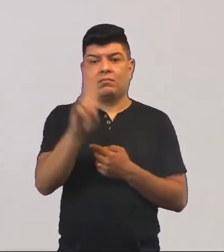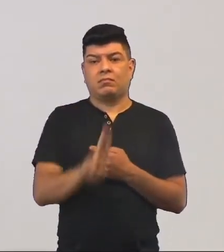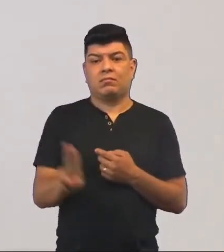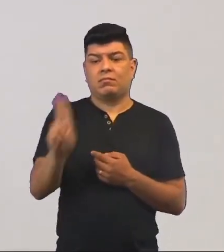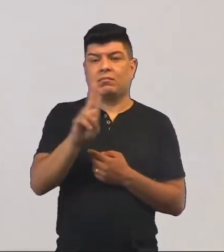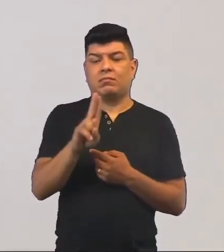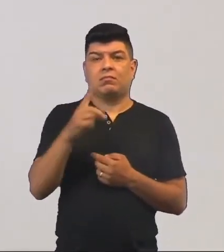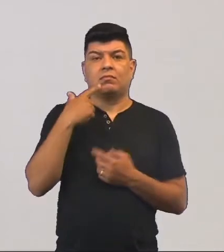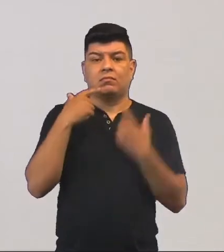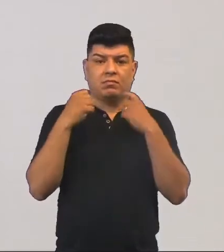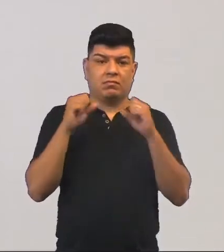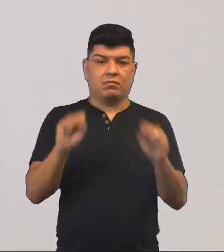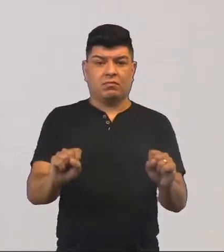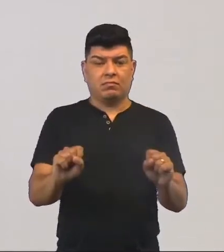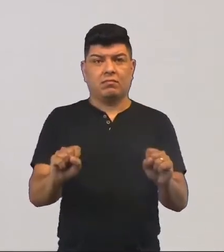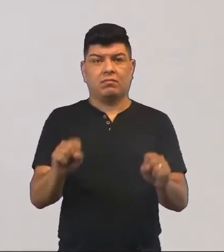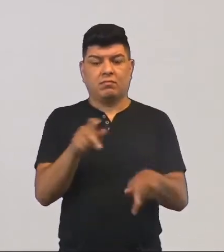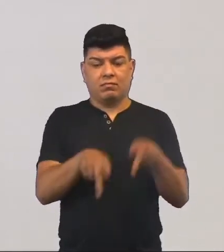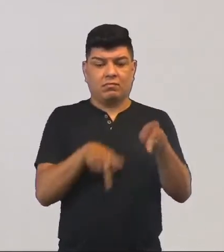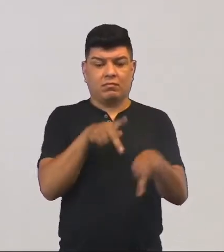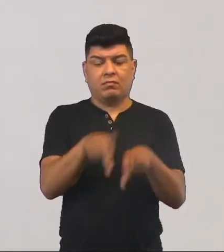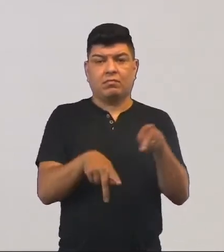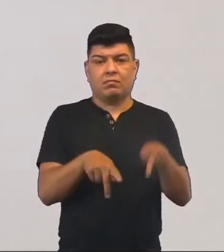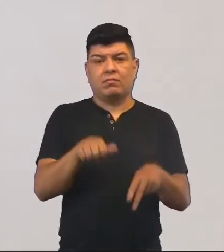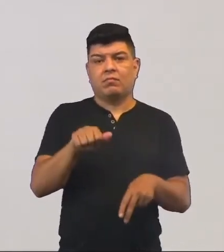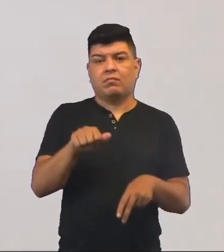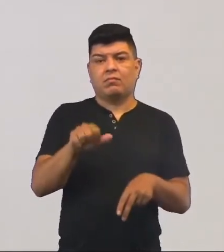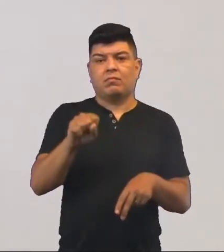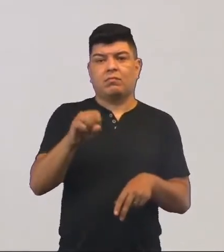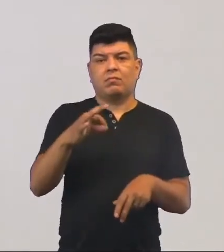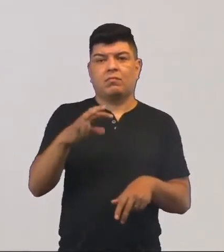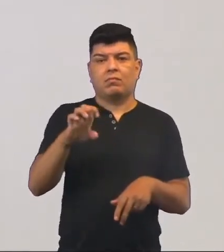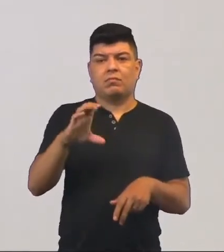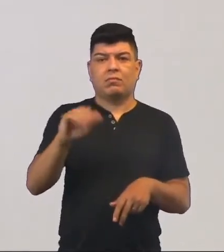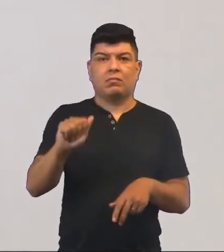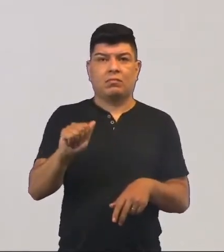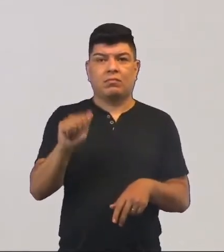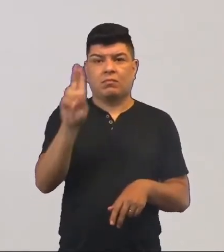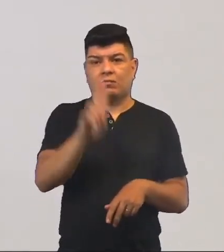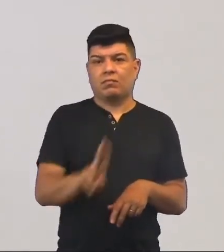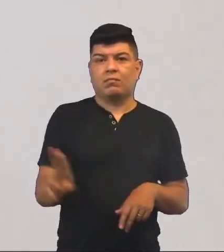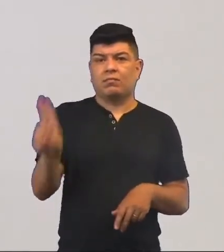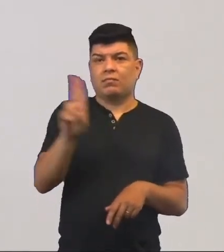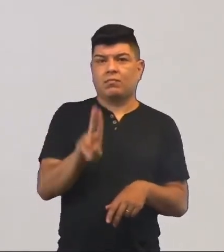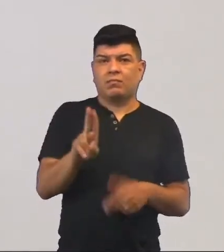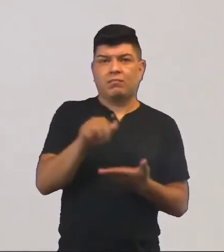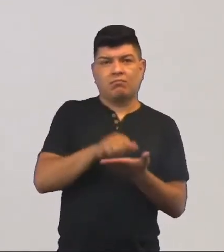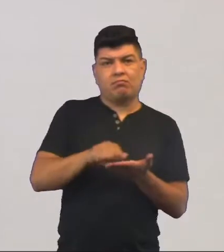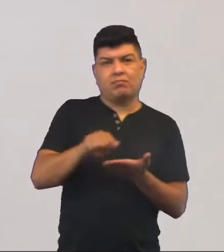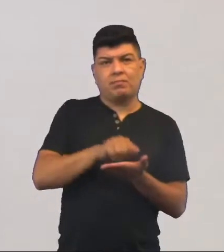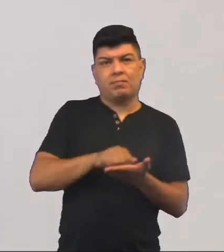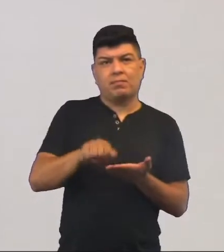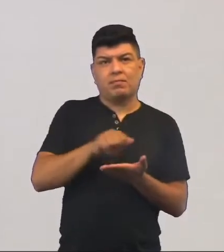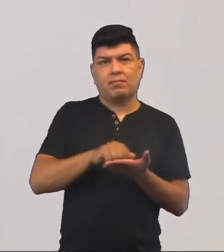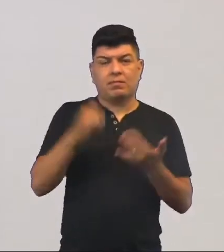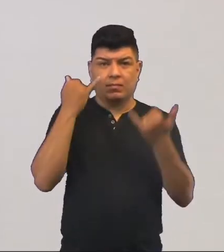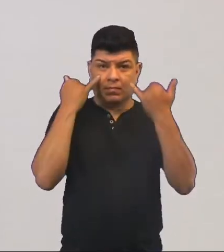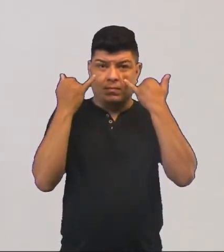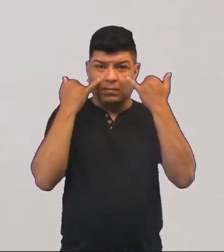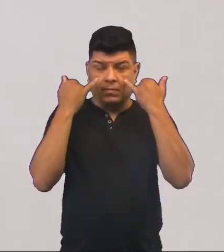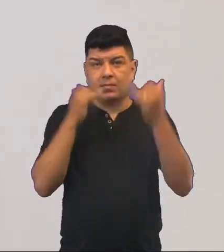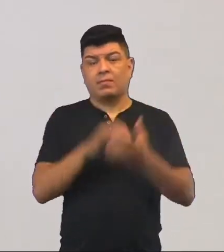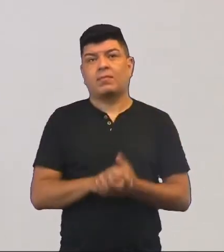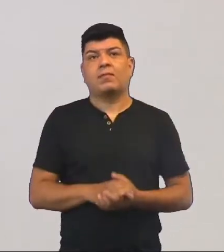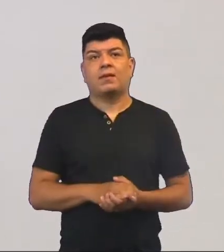essa linguagem que o povo azteca e o povo maia utilizavam para registrar informações,